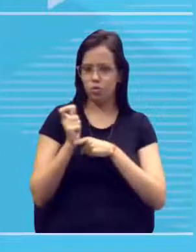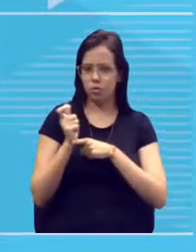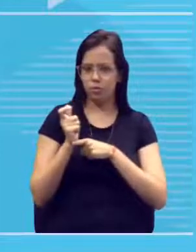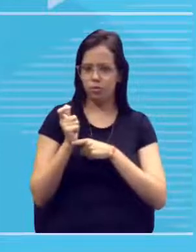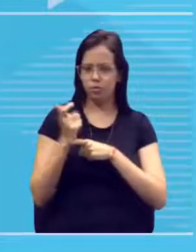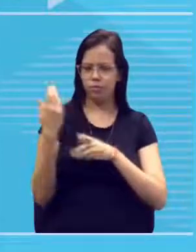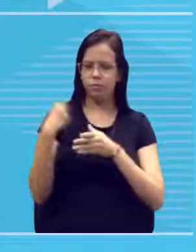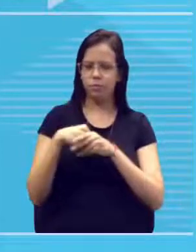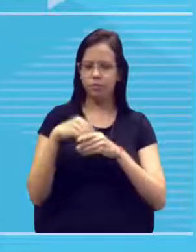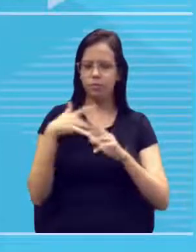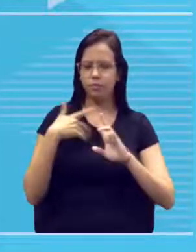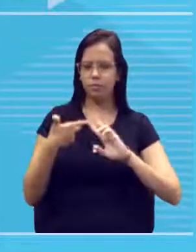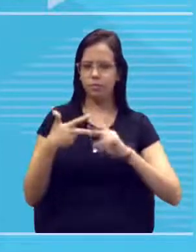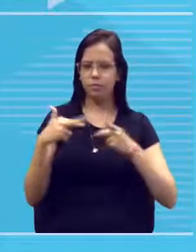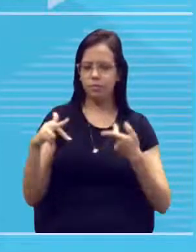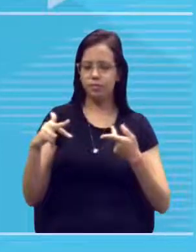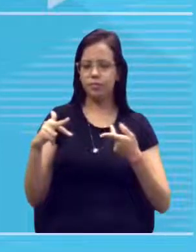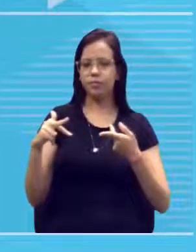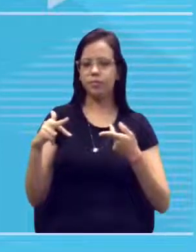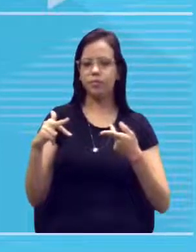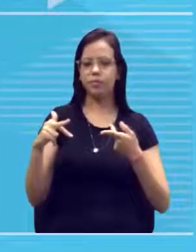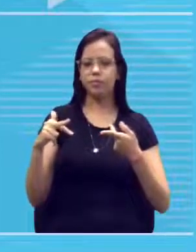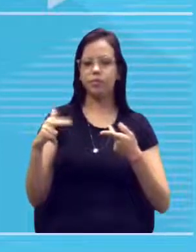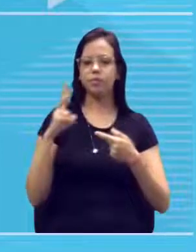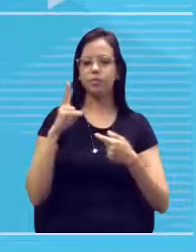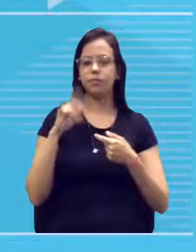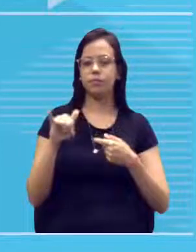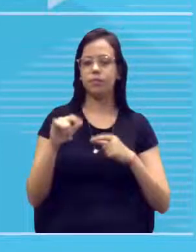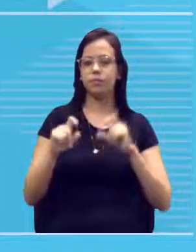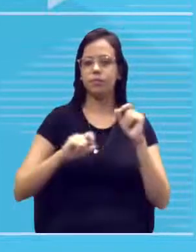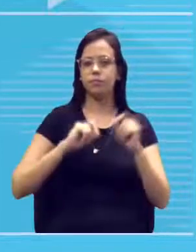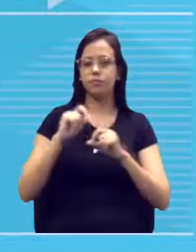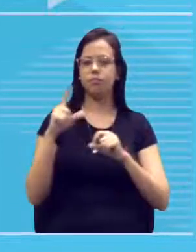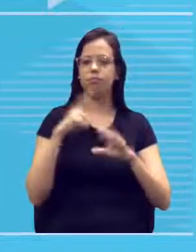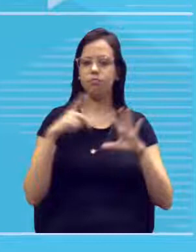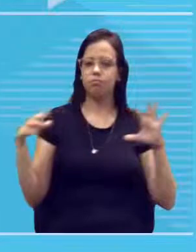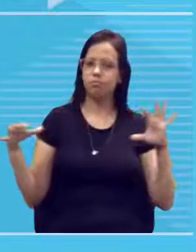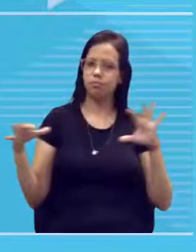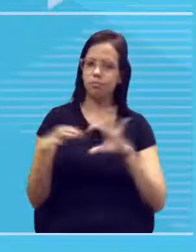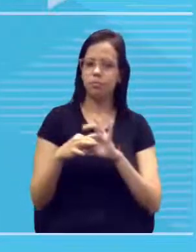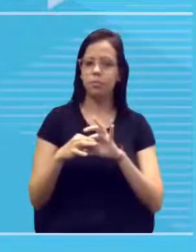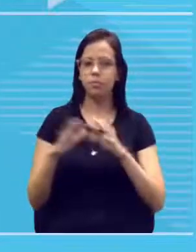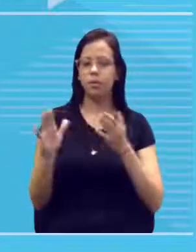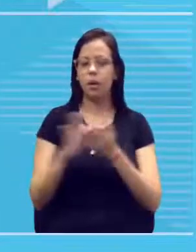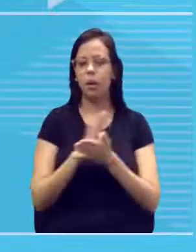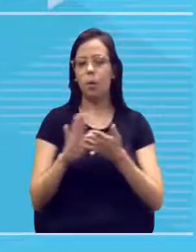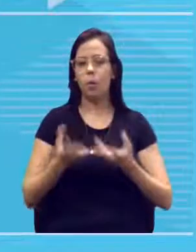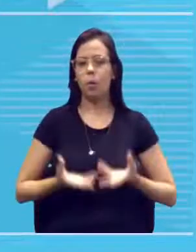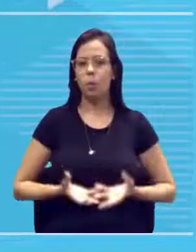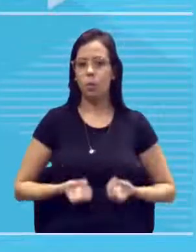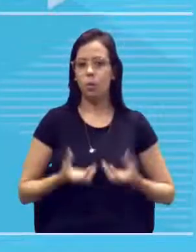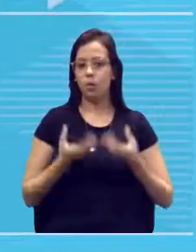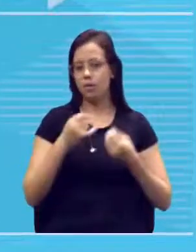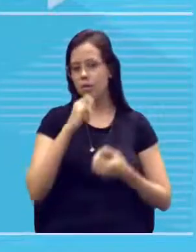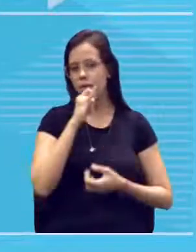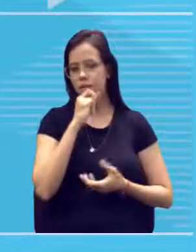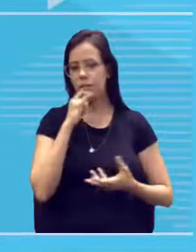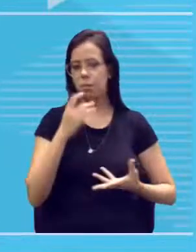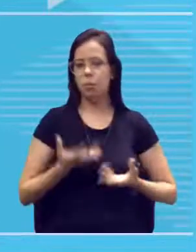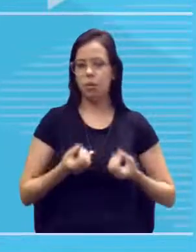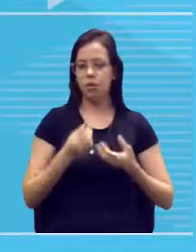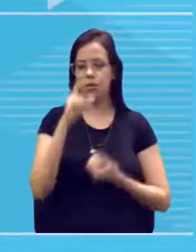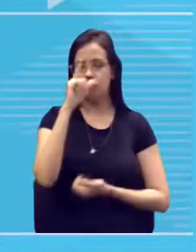No meu DNA, tá? Que vai, tá associado a algum câncer, câncer de mama, por exemplo,